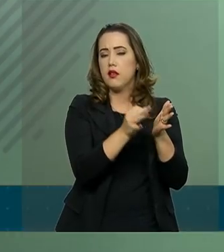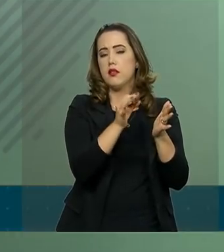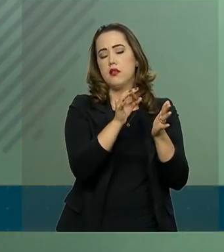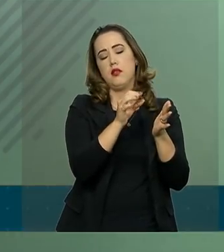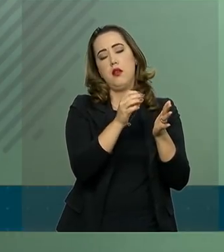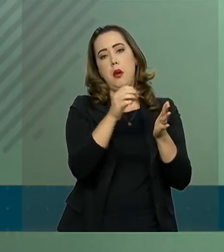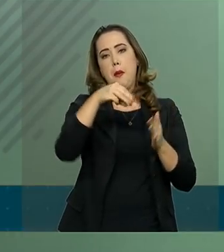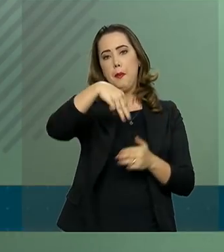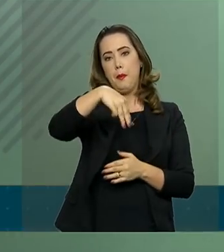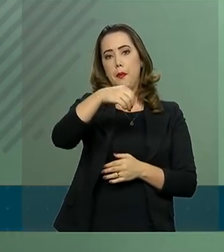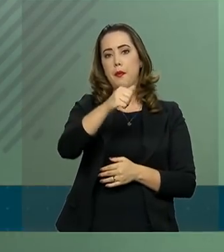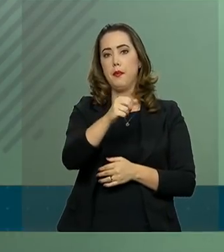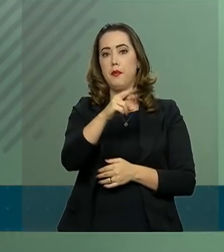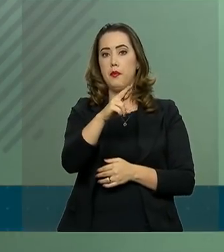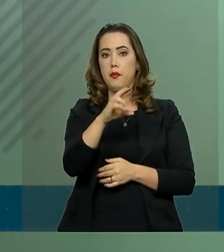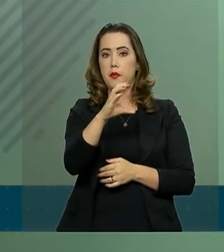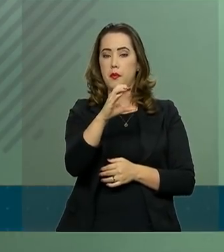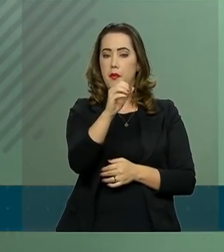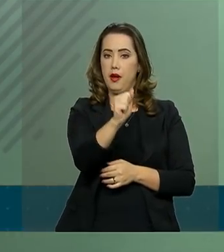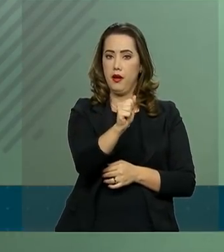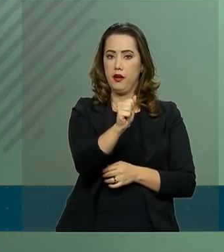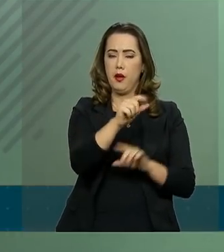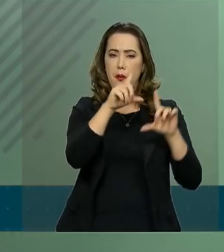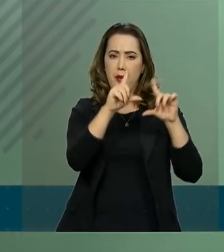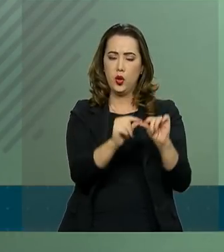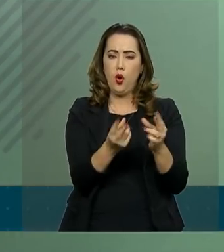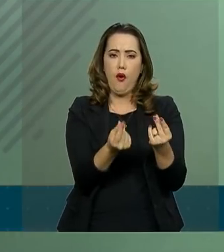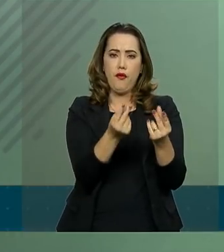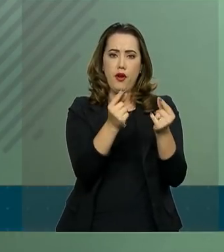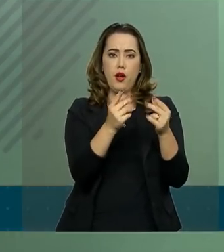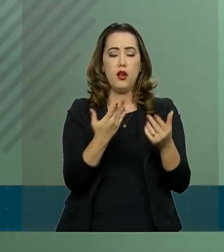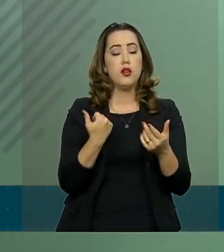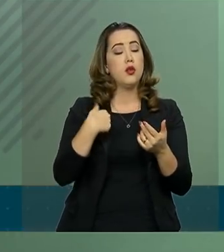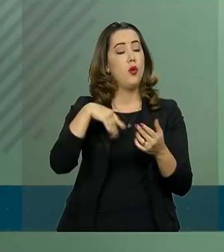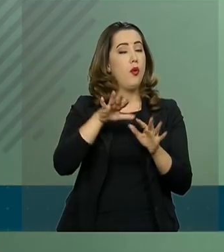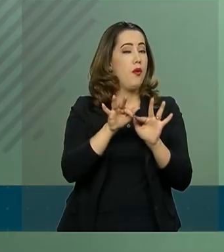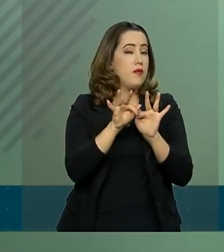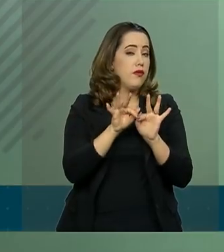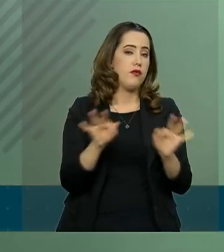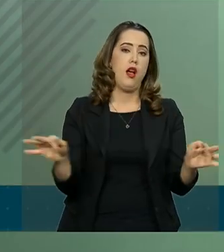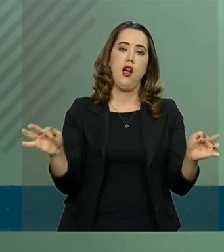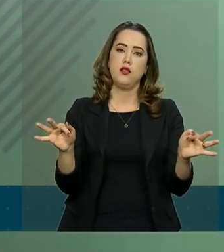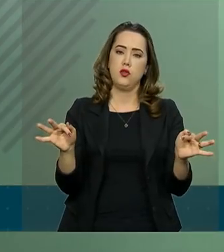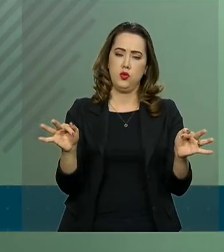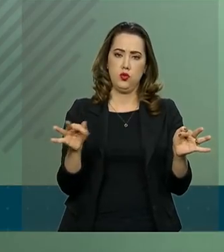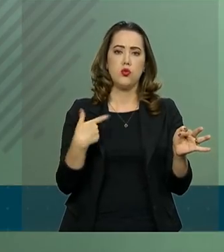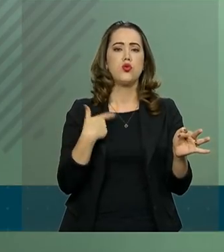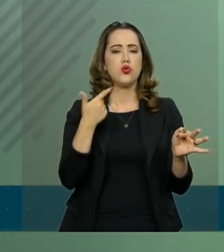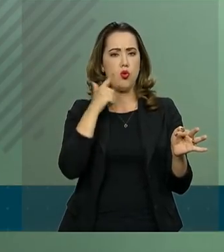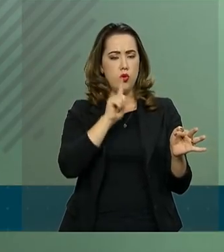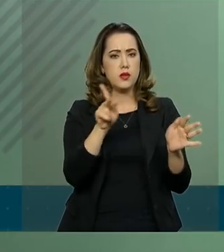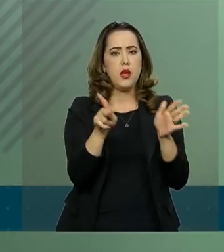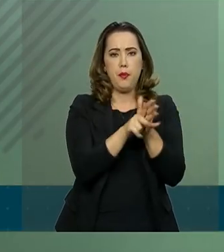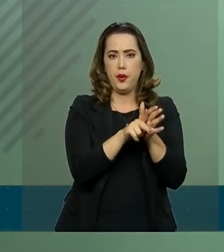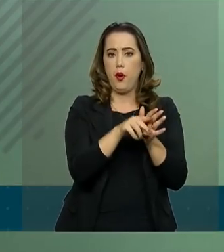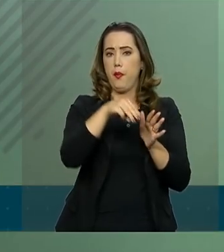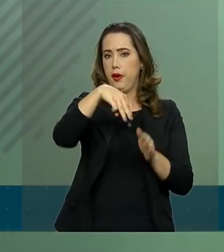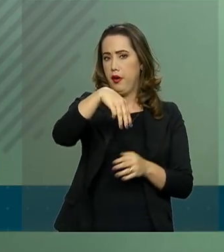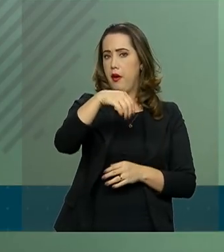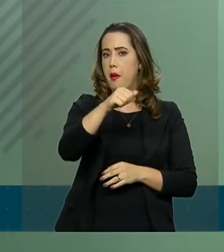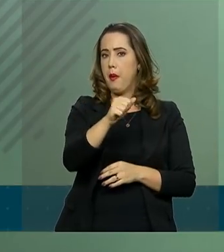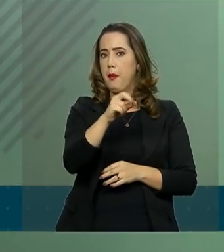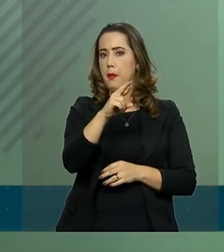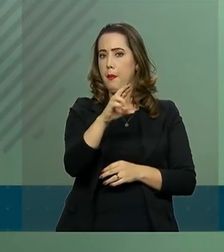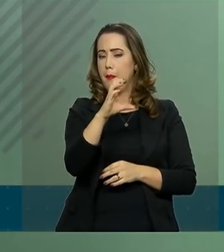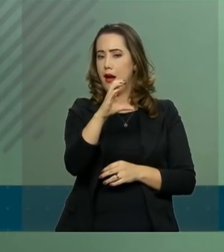custos, menos burocracia para registrar suas marcas em 102 países e,